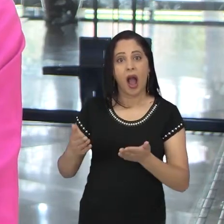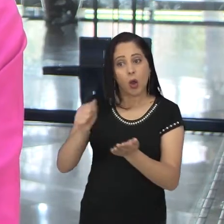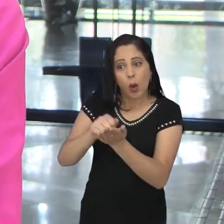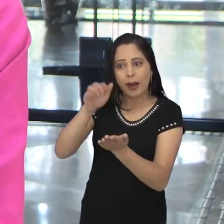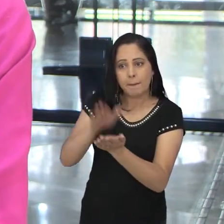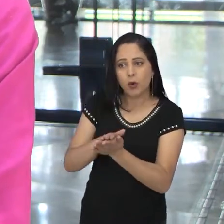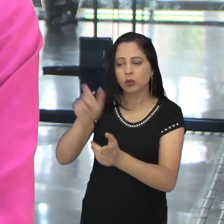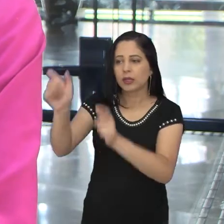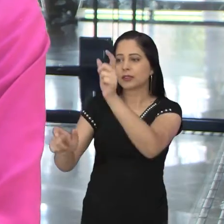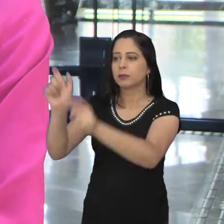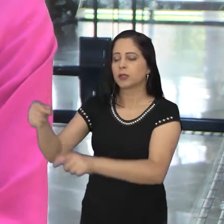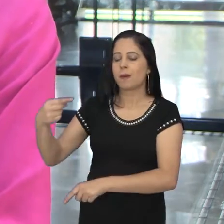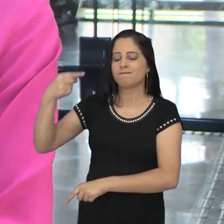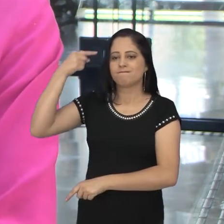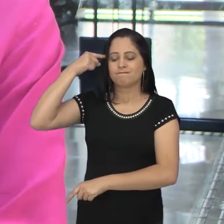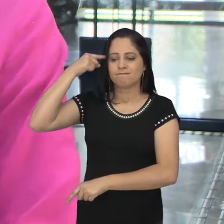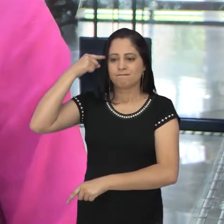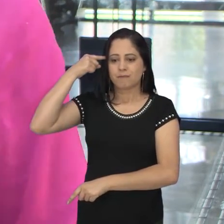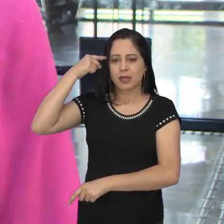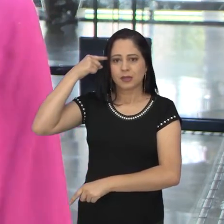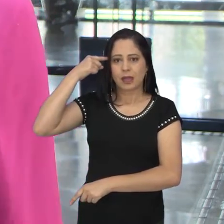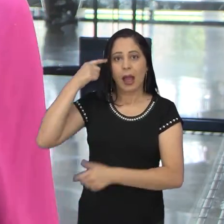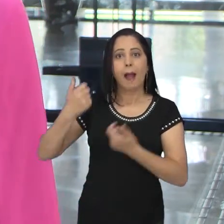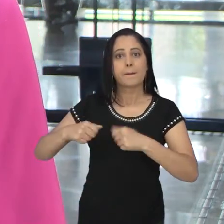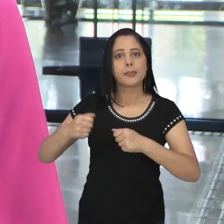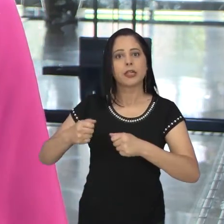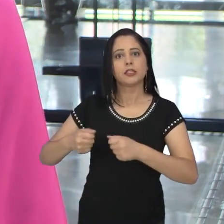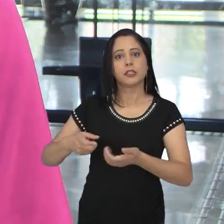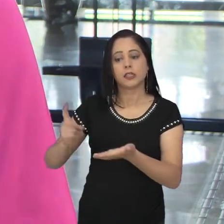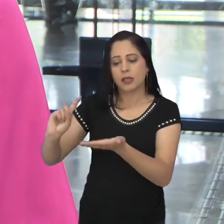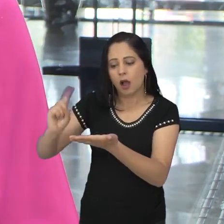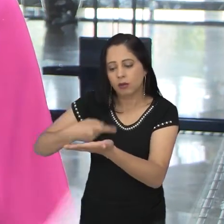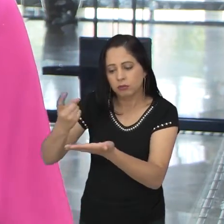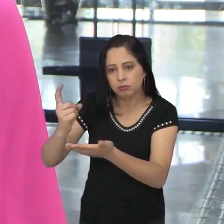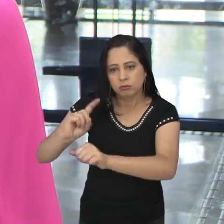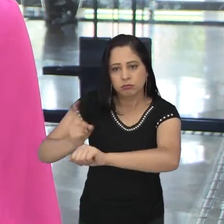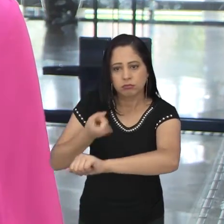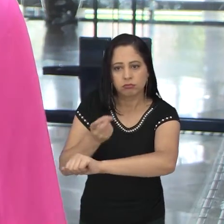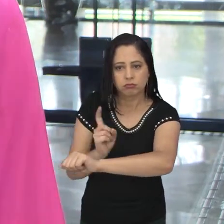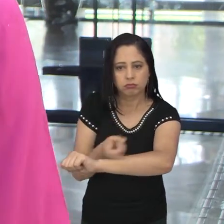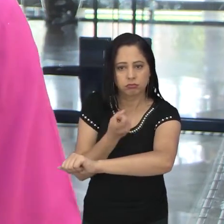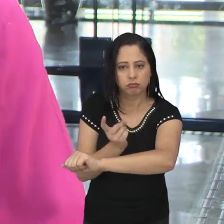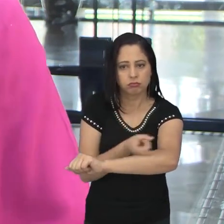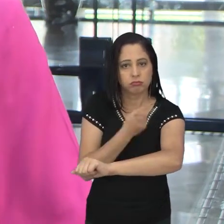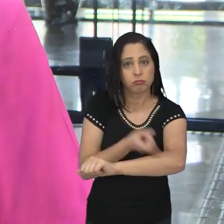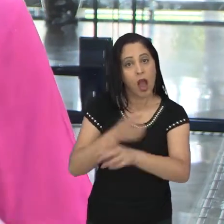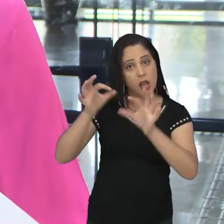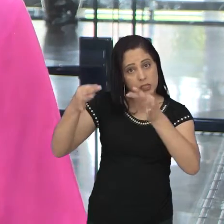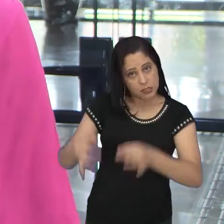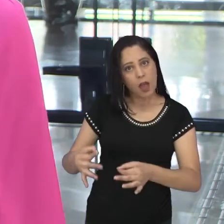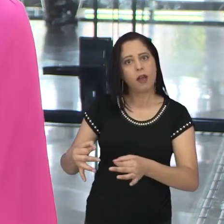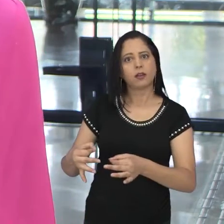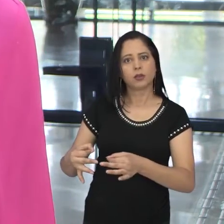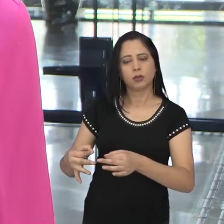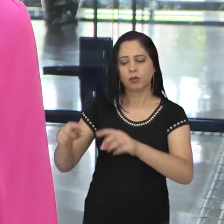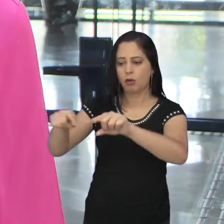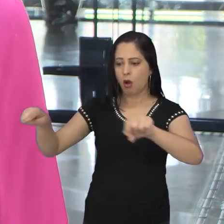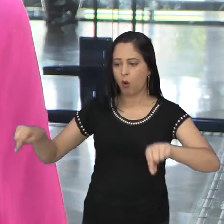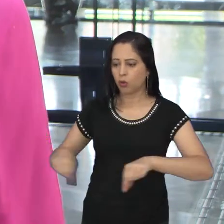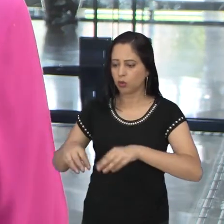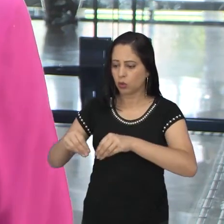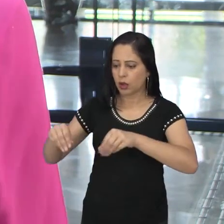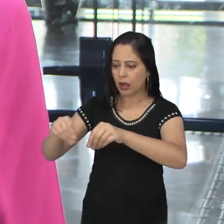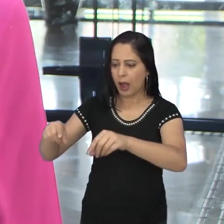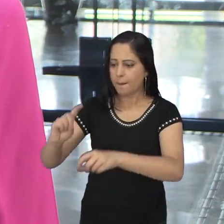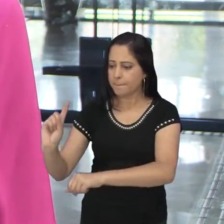população a fazer o descarte certo, fazer a roçada certa, fazer a limpeza de terreno certo,